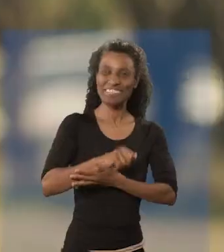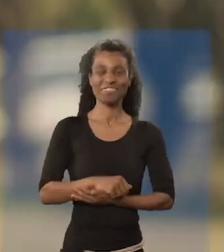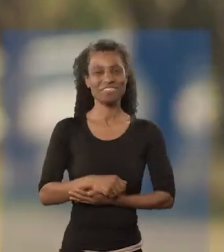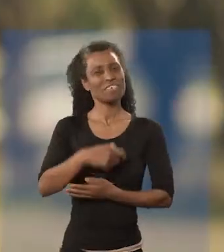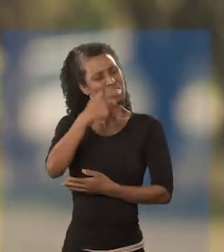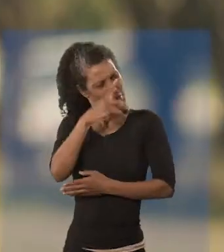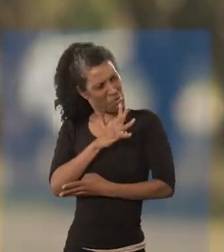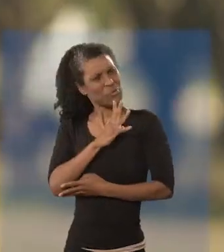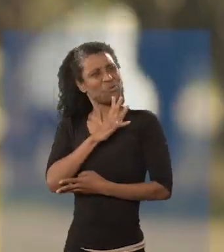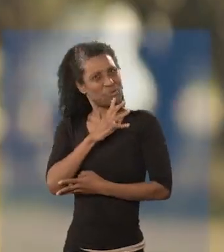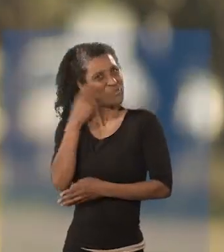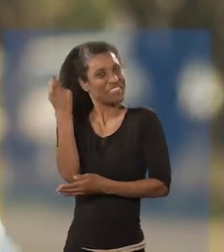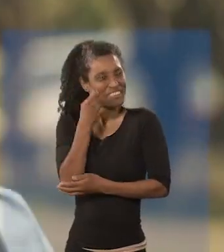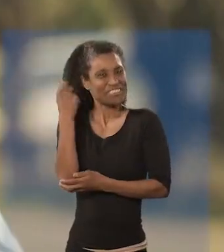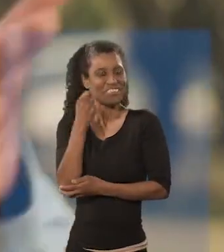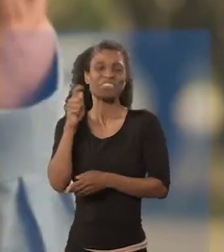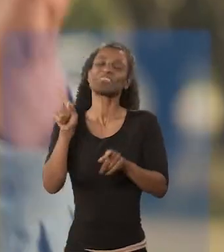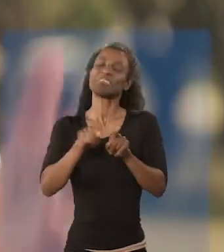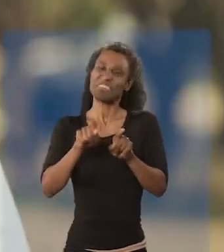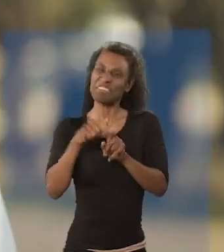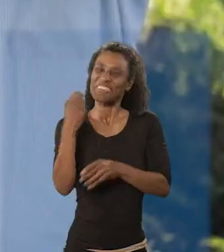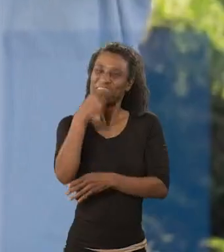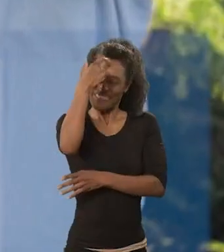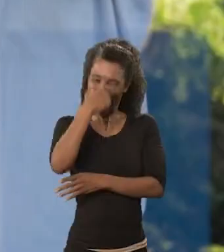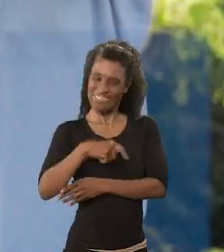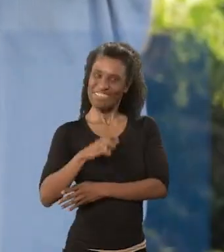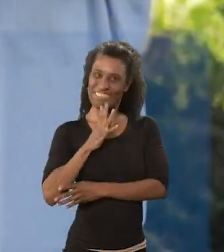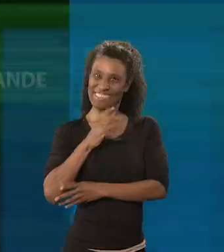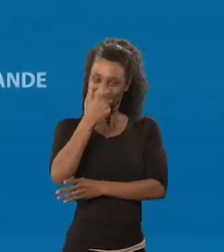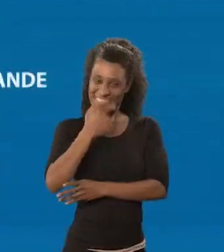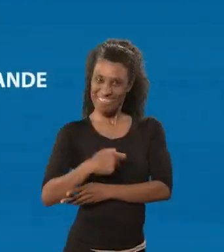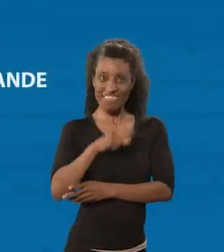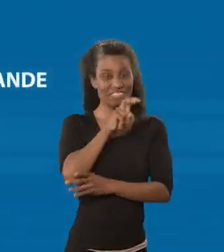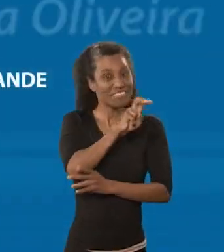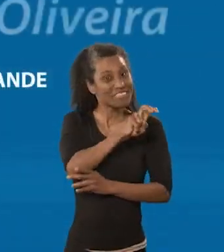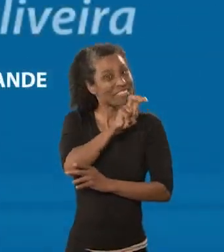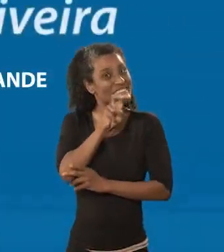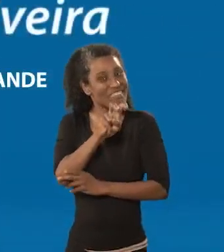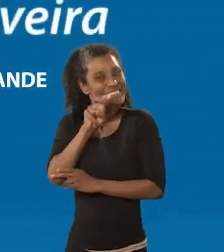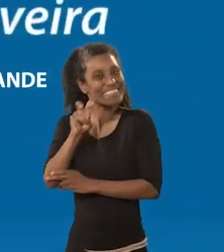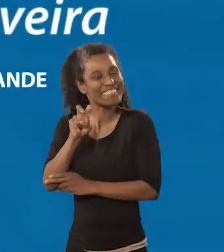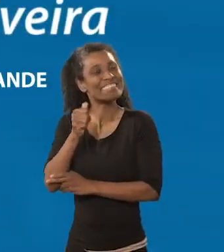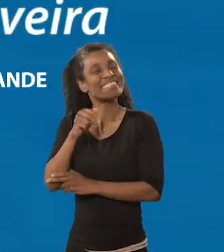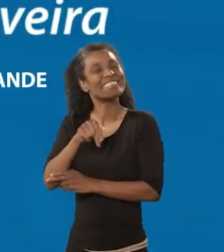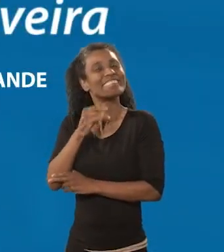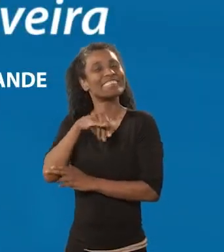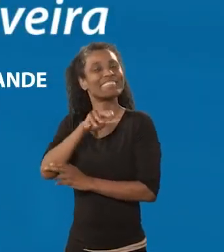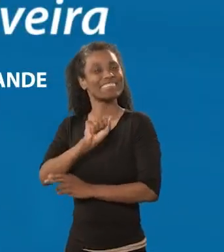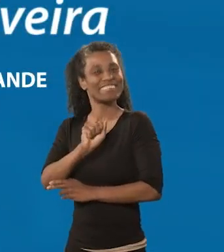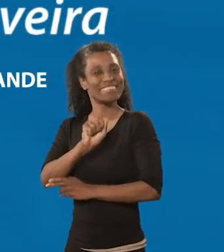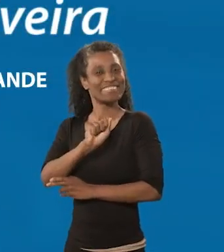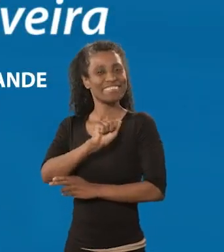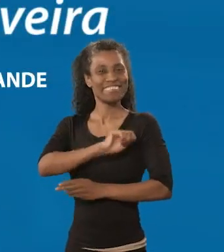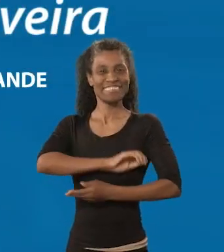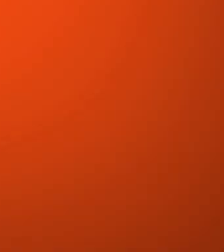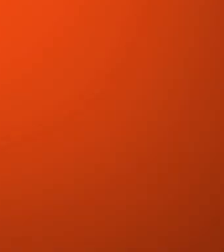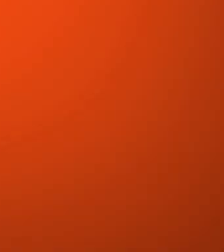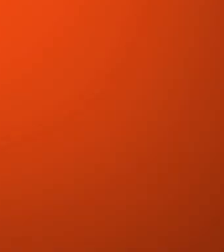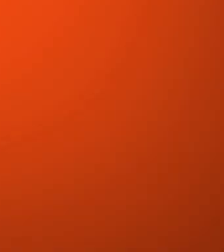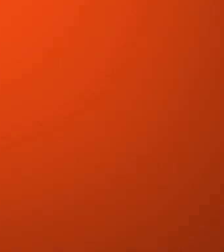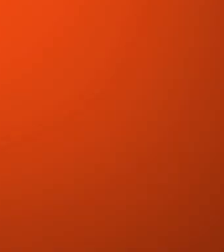Eu conheço o Rio Grande e o Rio Grande me conhece. 555, Ana Amélia!